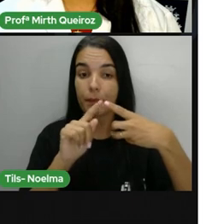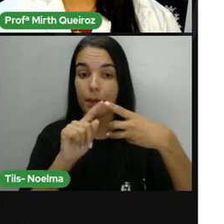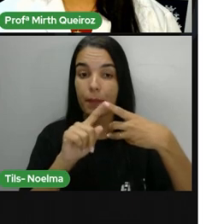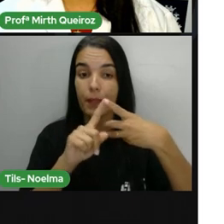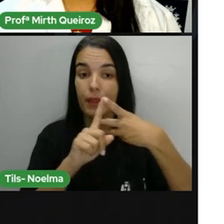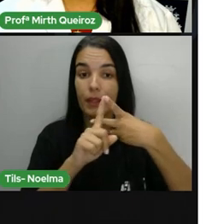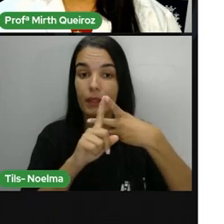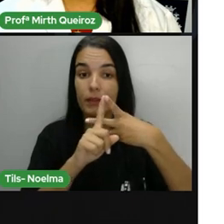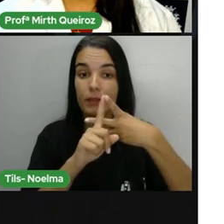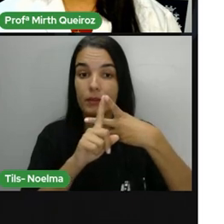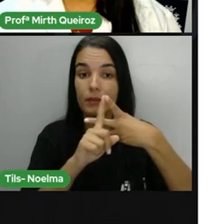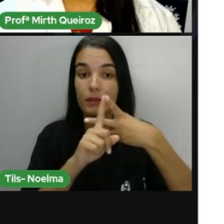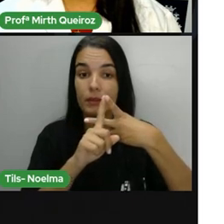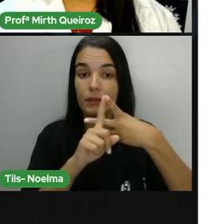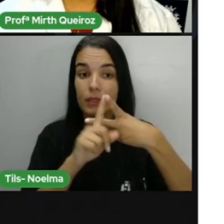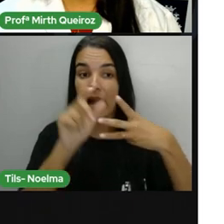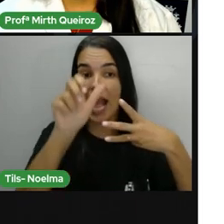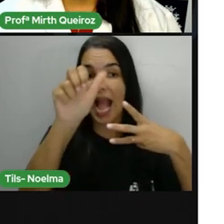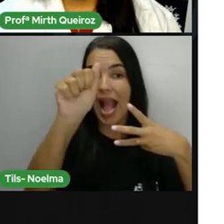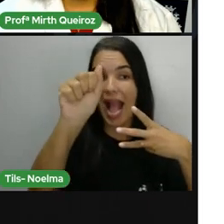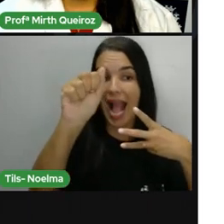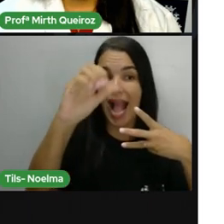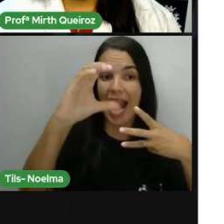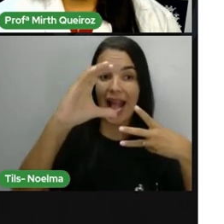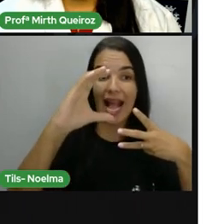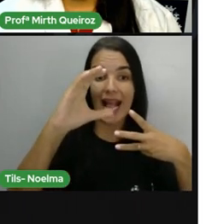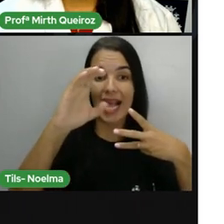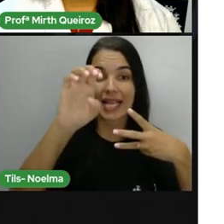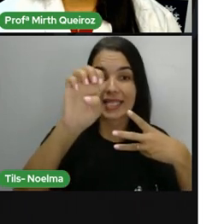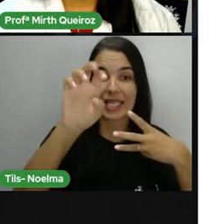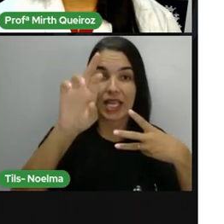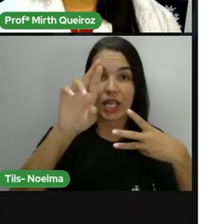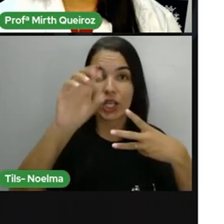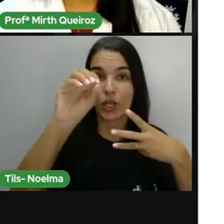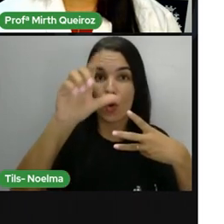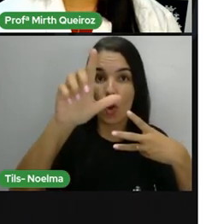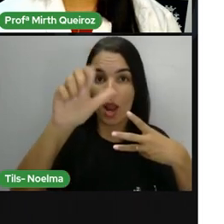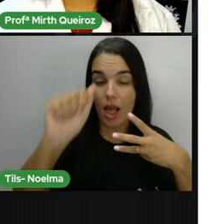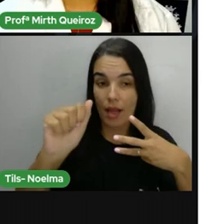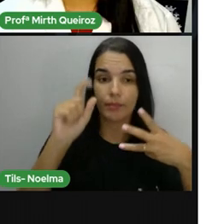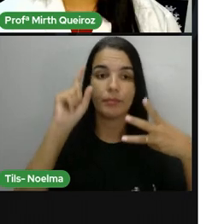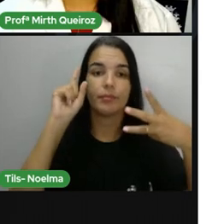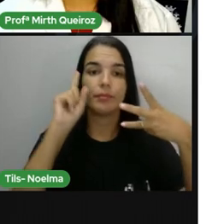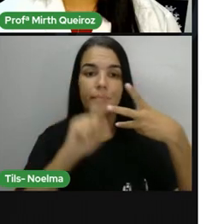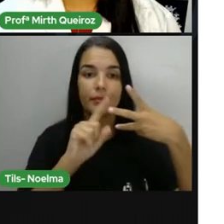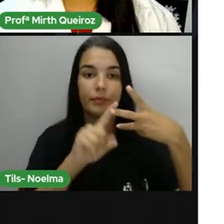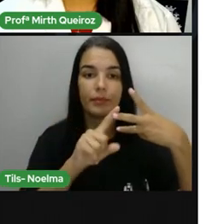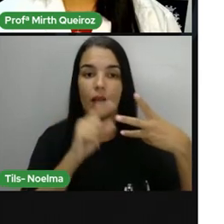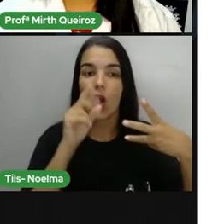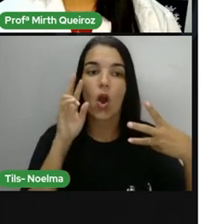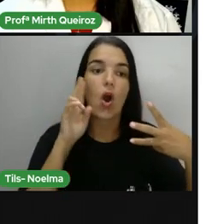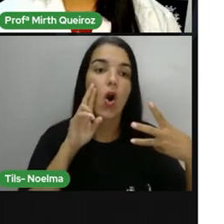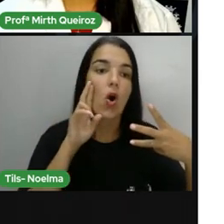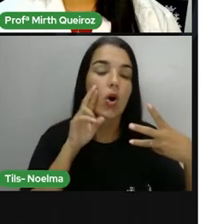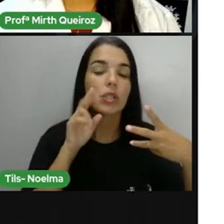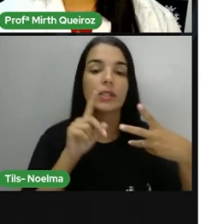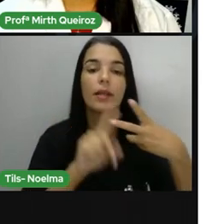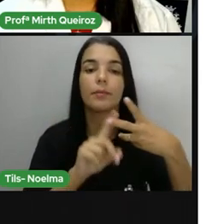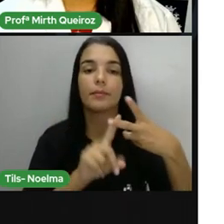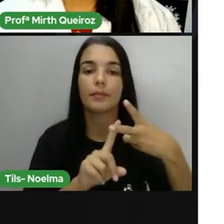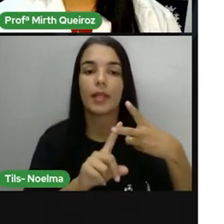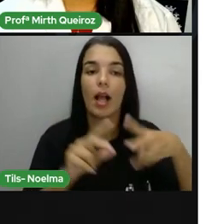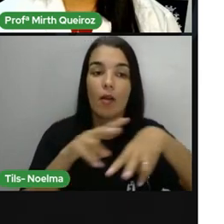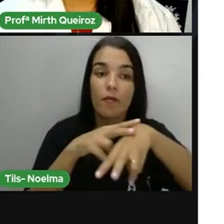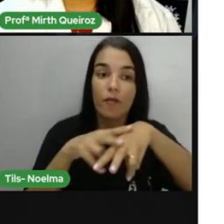cores. A acerola. Nós temos